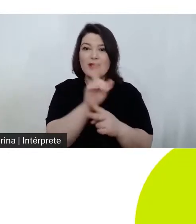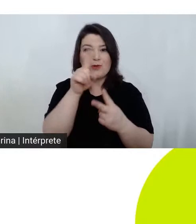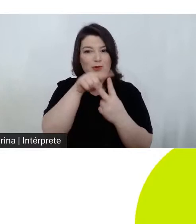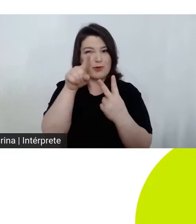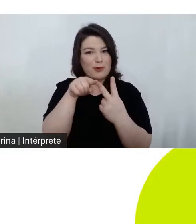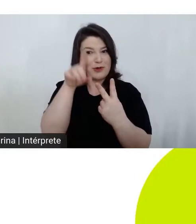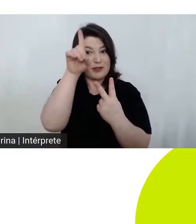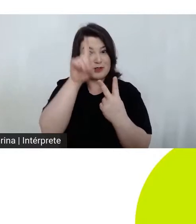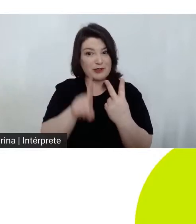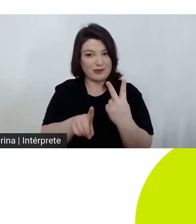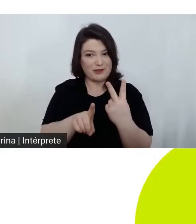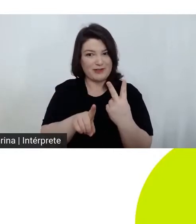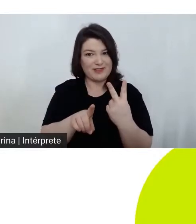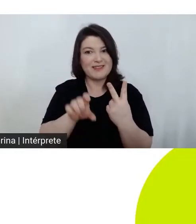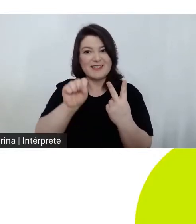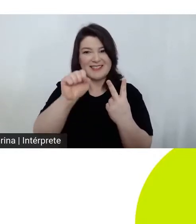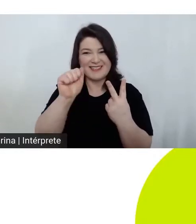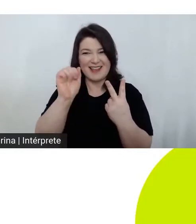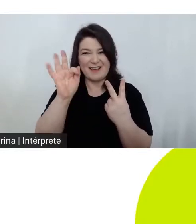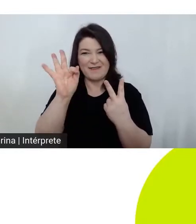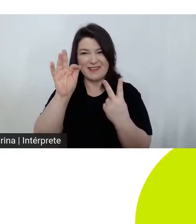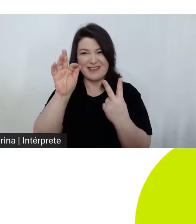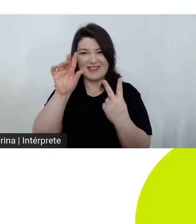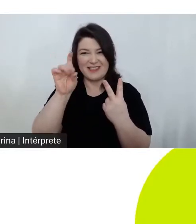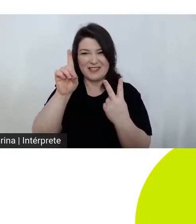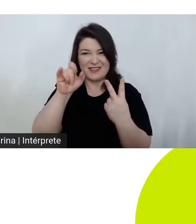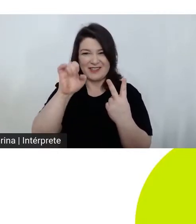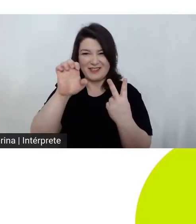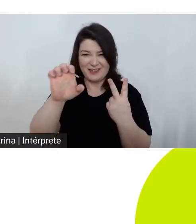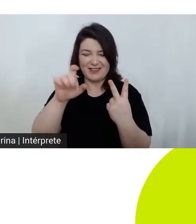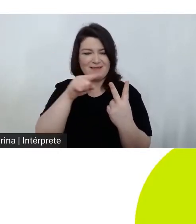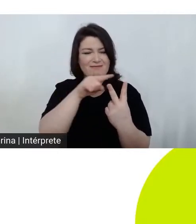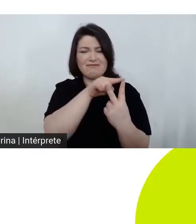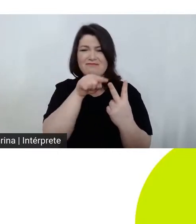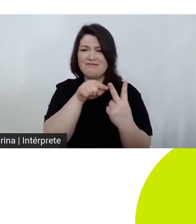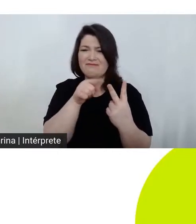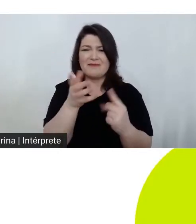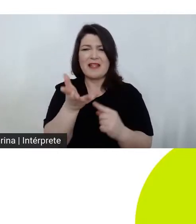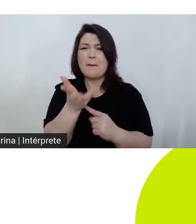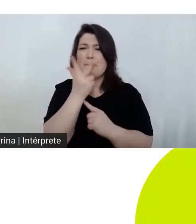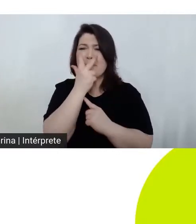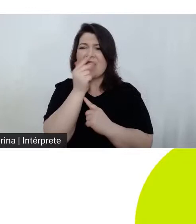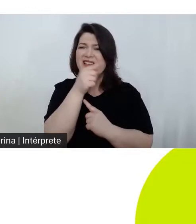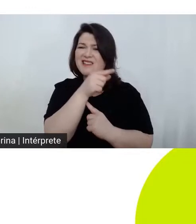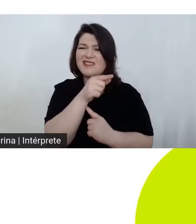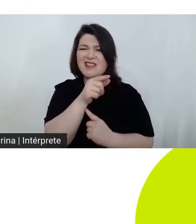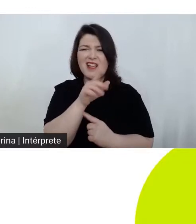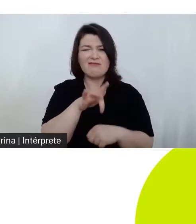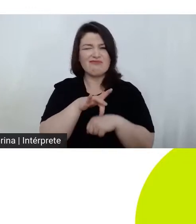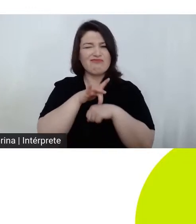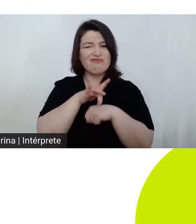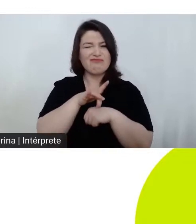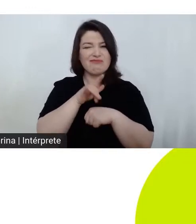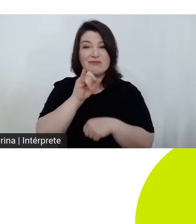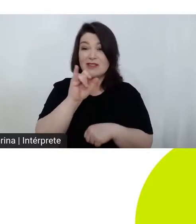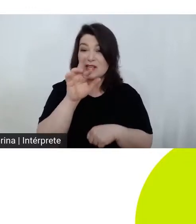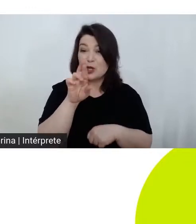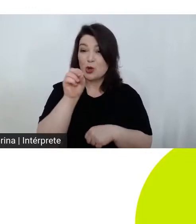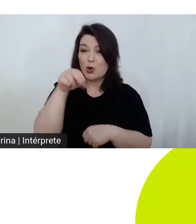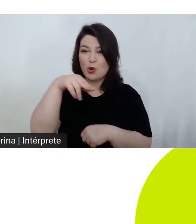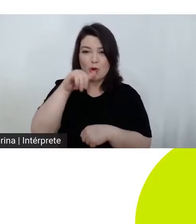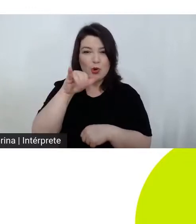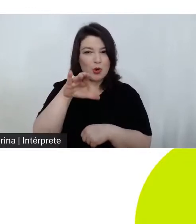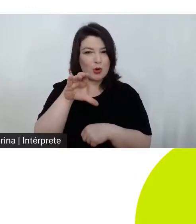são exemplares no uso da ironia é preciso sublinhar a